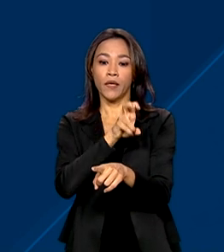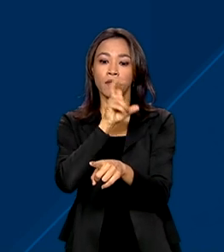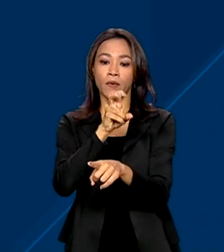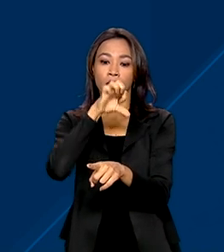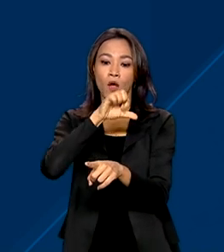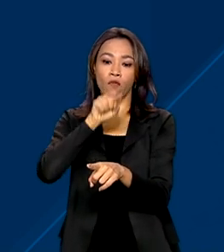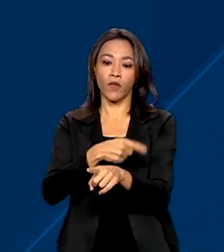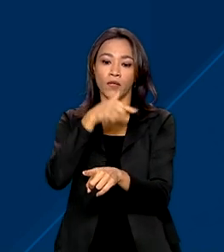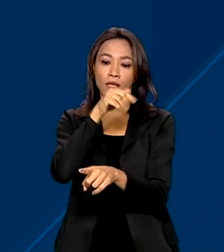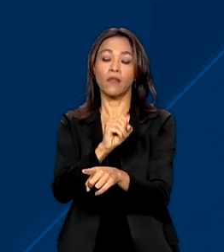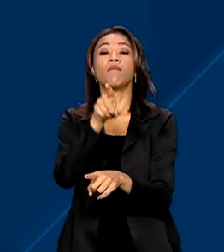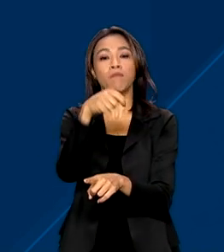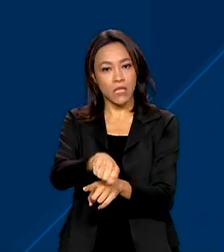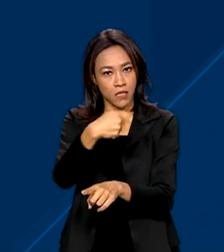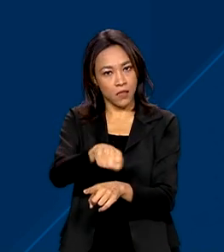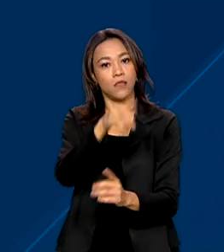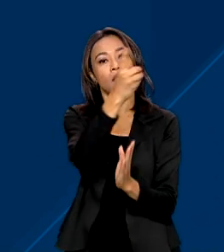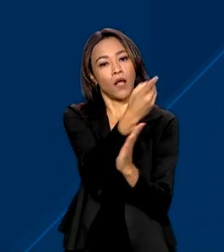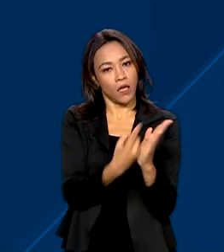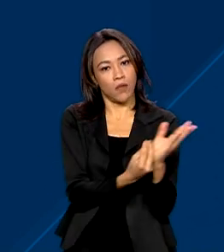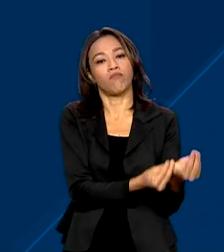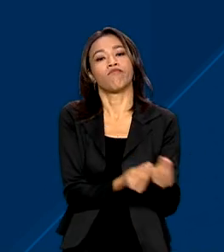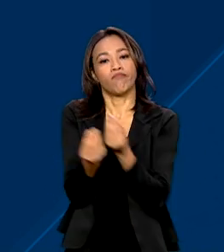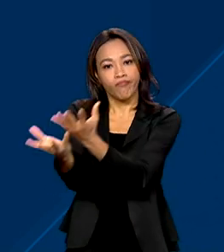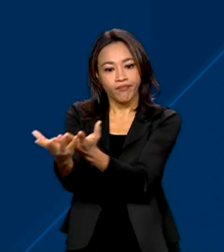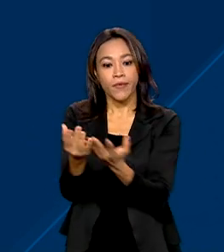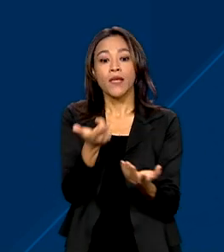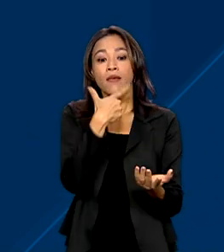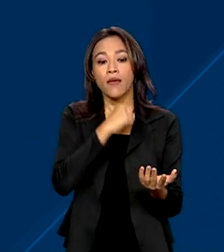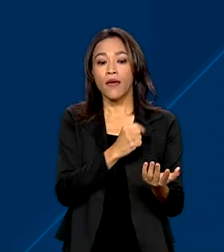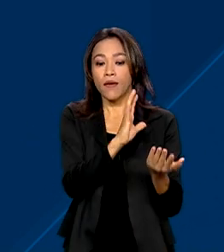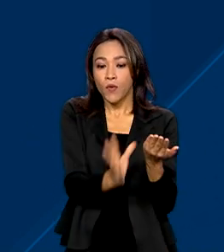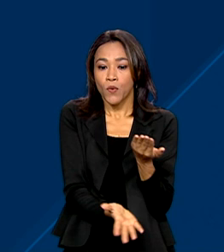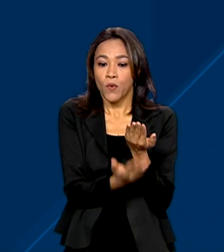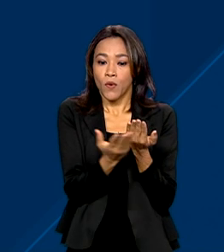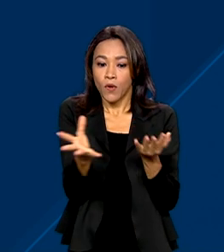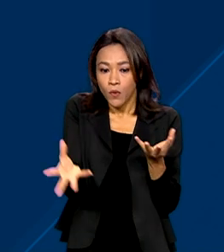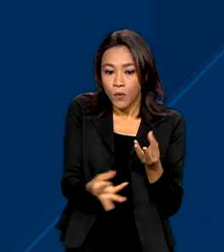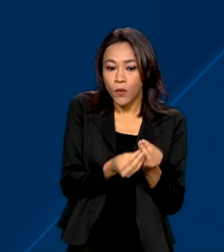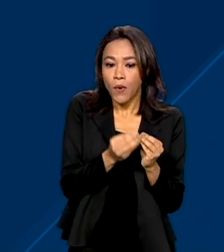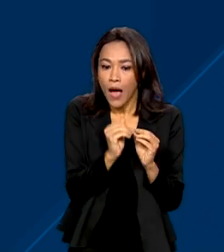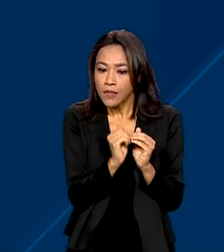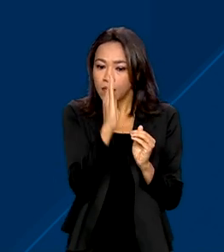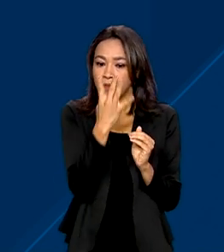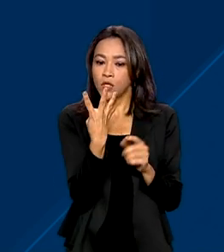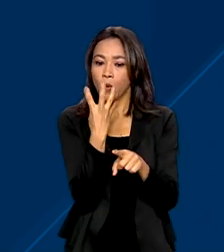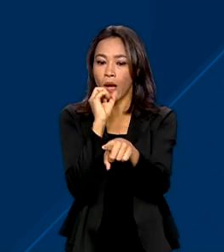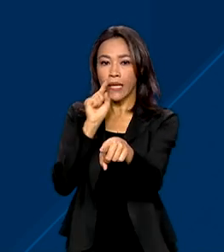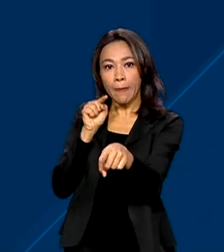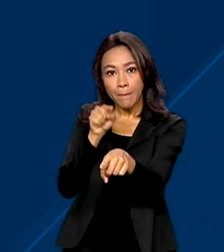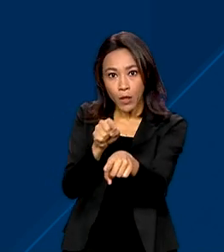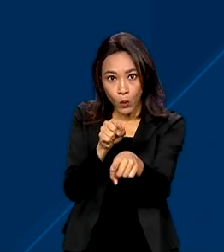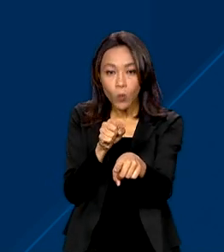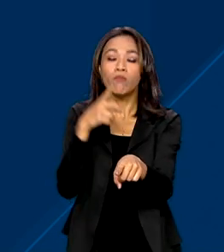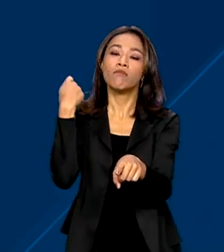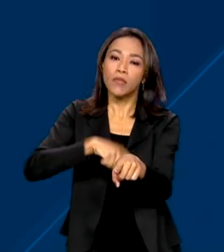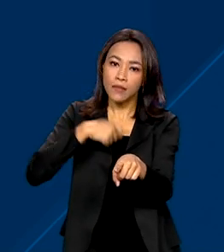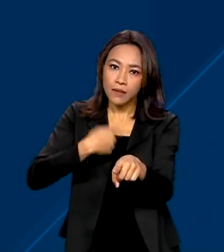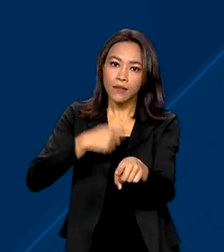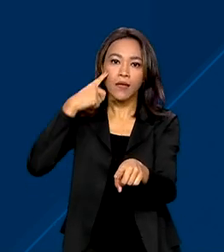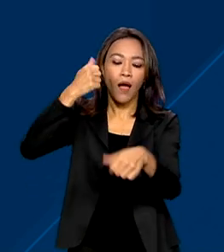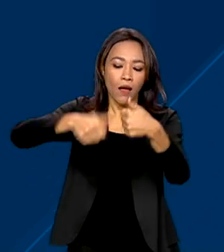obrigado a declarar. Quem recebeu rendimentos isentos acima de R$ 40.000 também precisa ter as contas